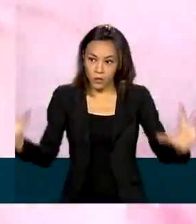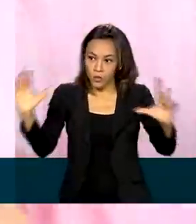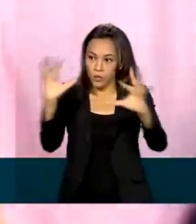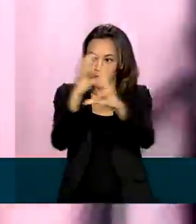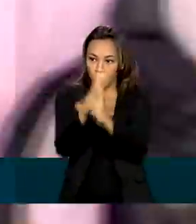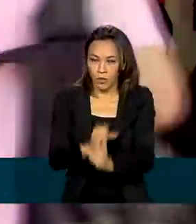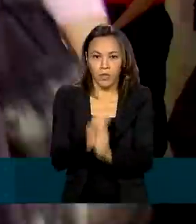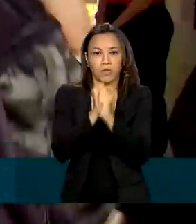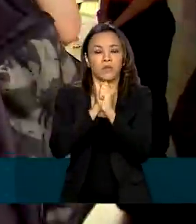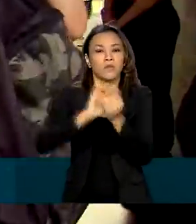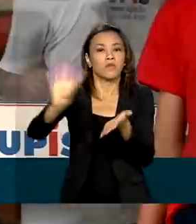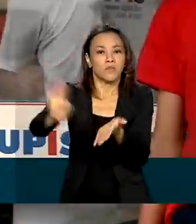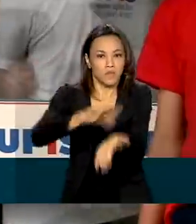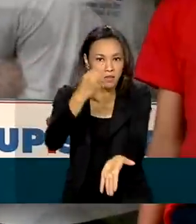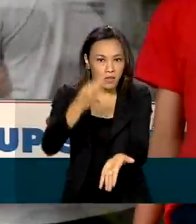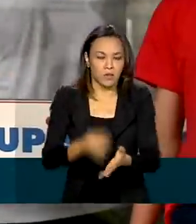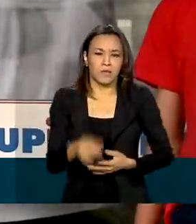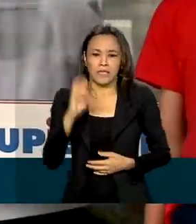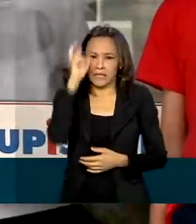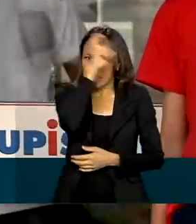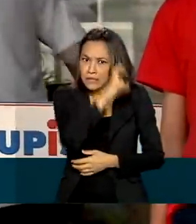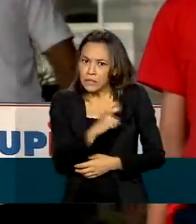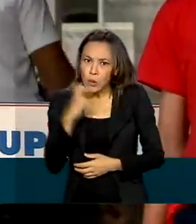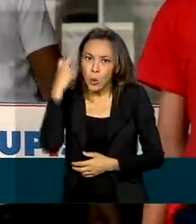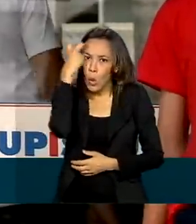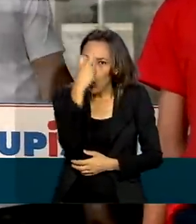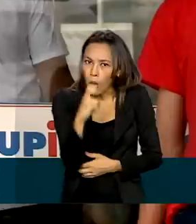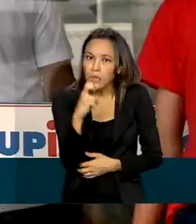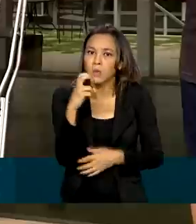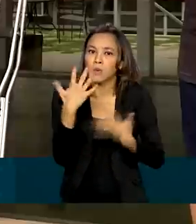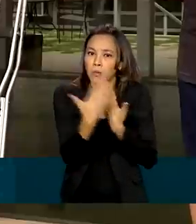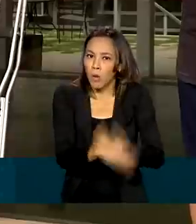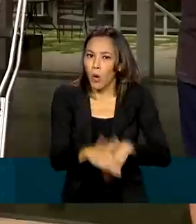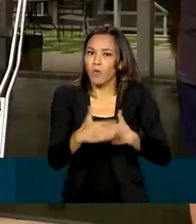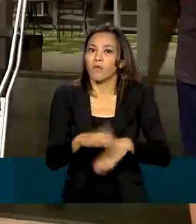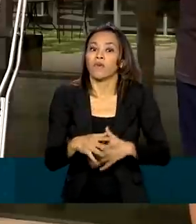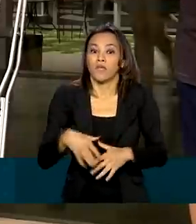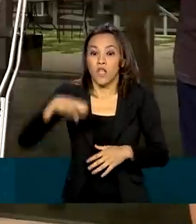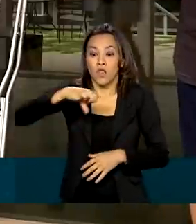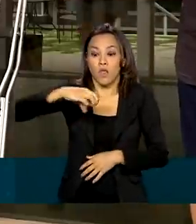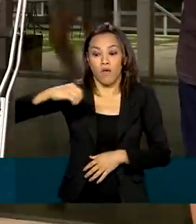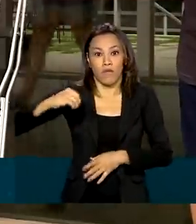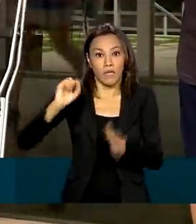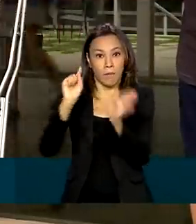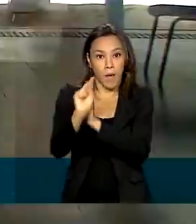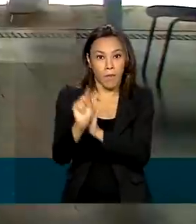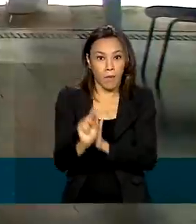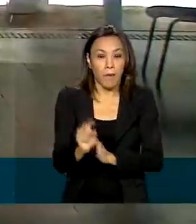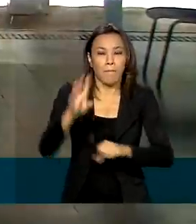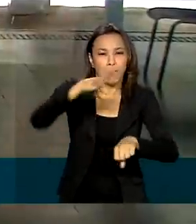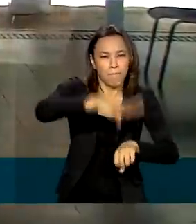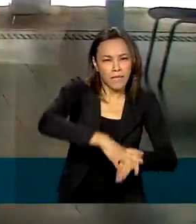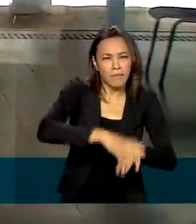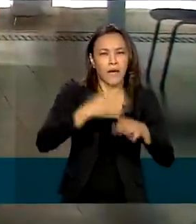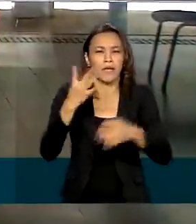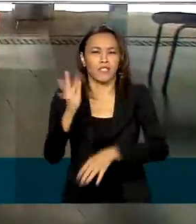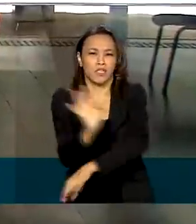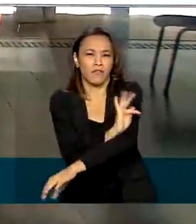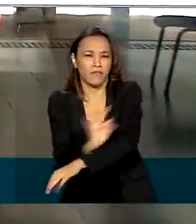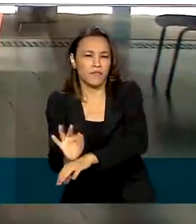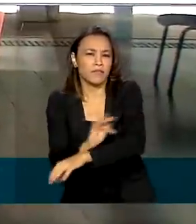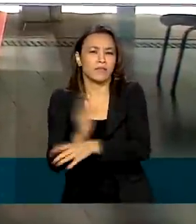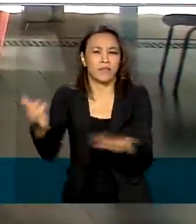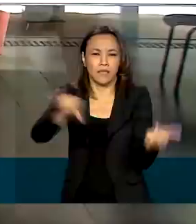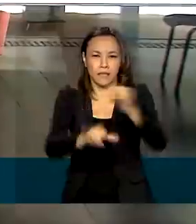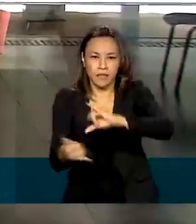inscritos. Durante as cinco horas de provas, os estudantes fizeram 90 questões de matemática, física, química e